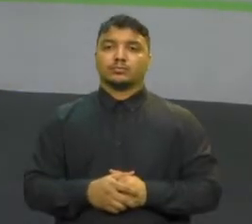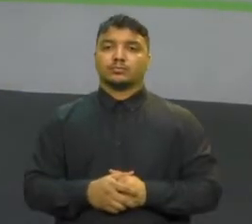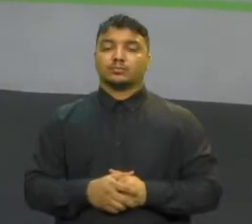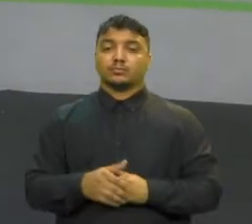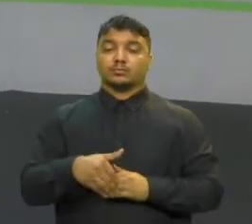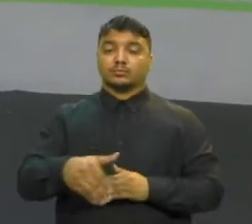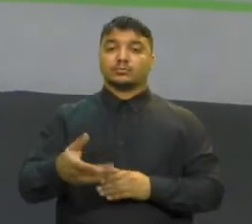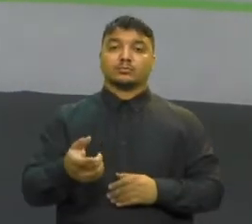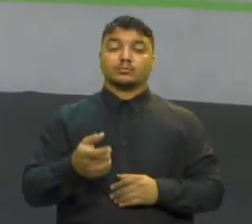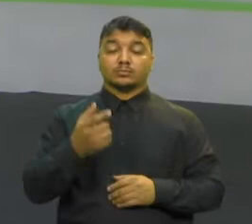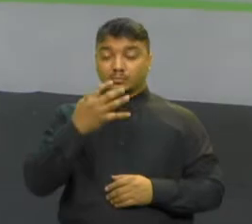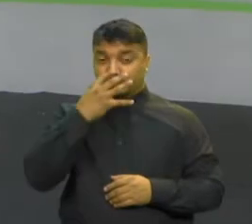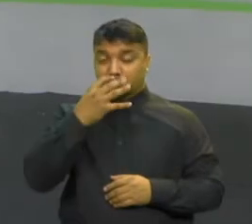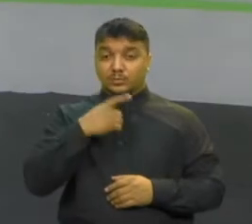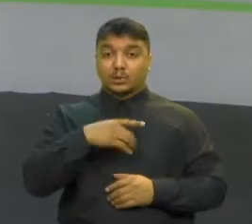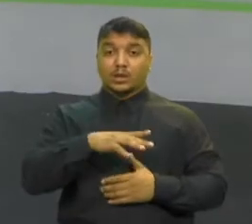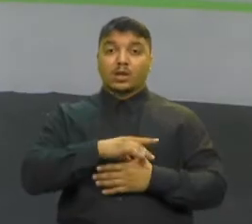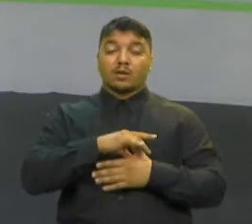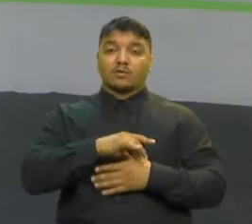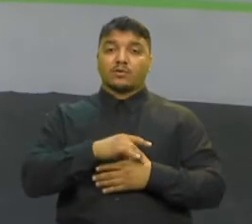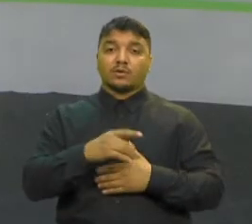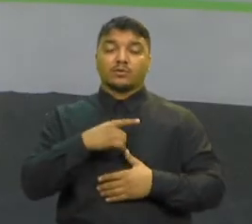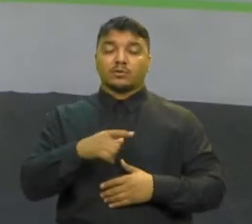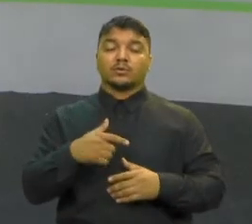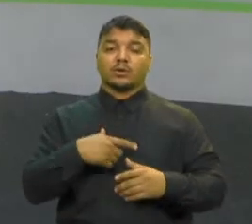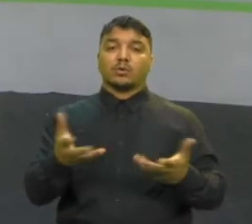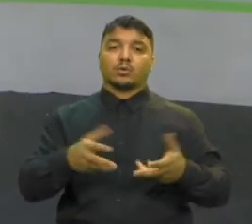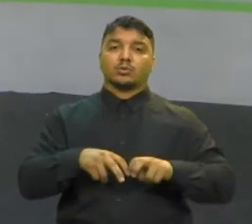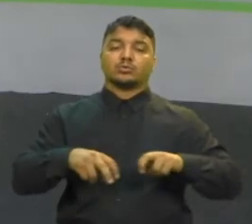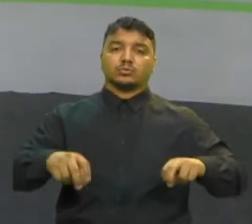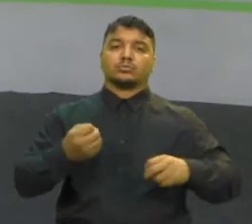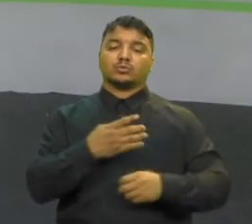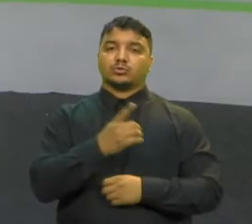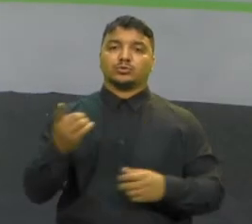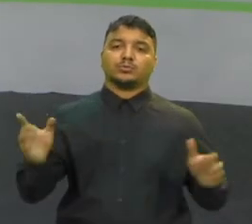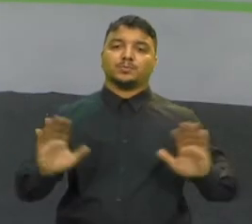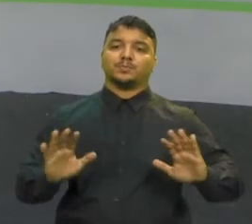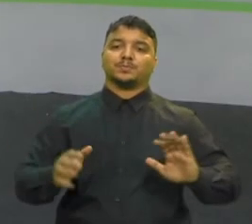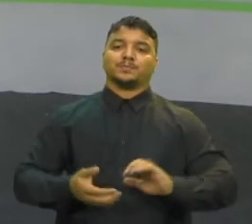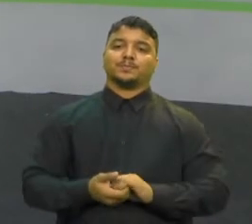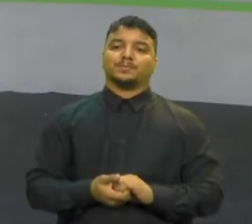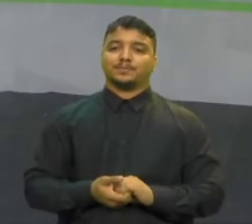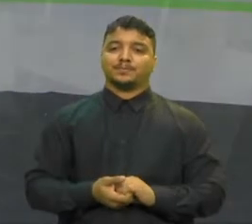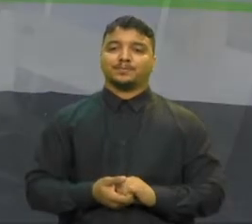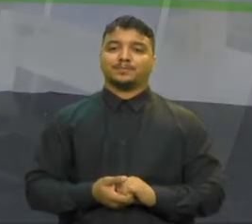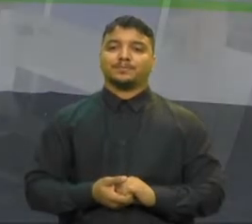seguir a transmissão ao vivo da sessão plenária de hoje Um bom dia para você e até amanhã